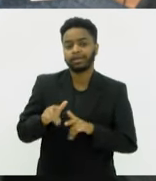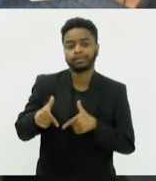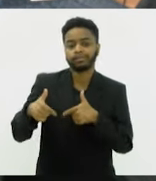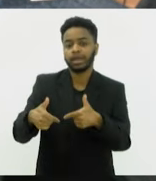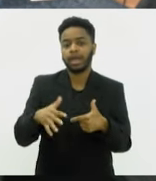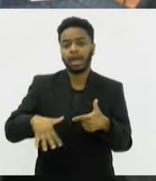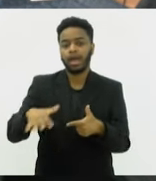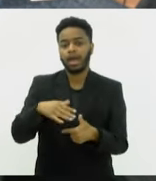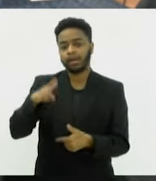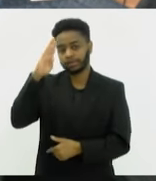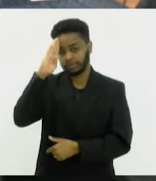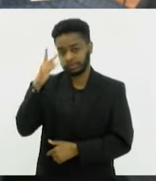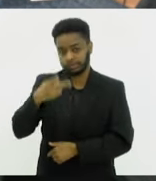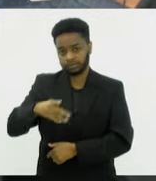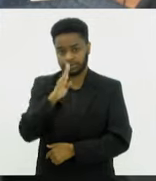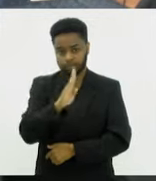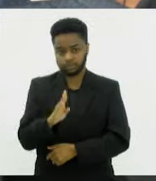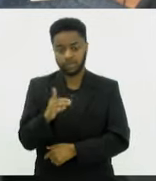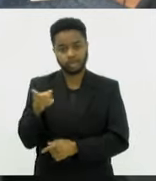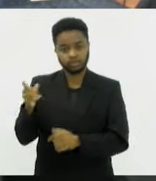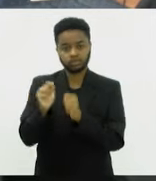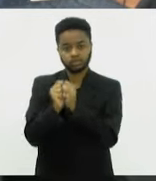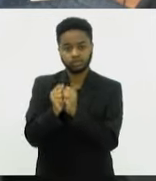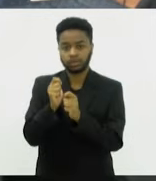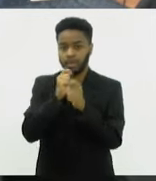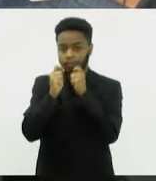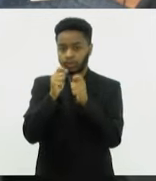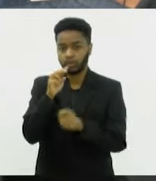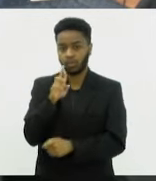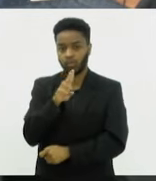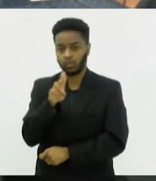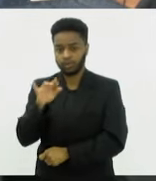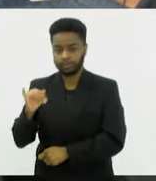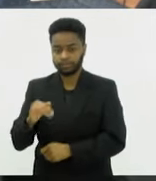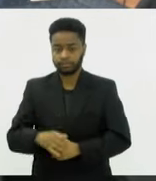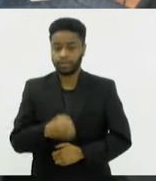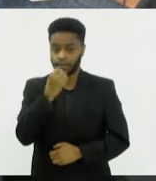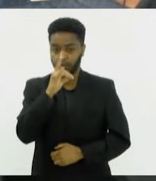Elas estão com o repórter Rui Guilherme. Bom dia, Rui.